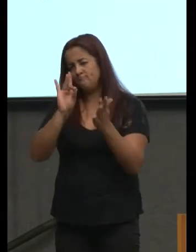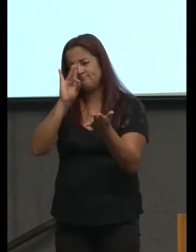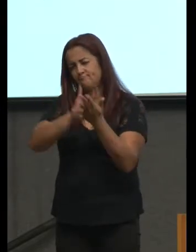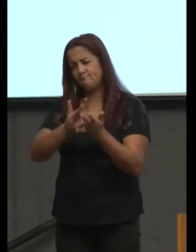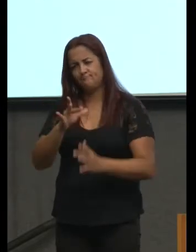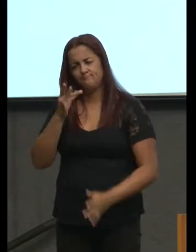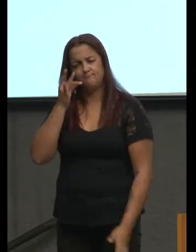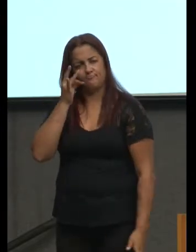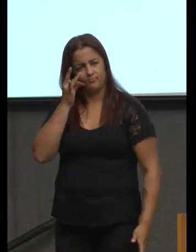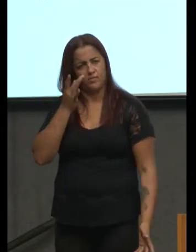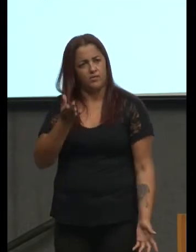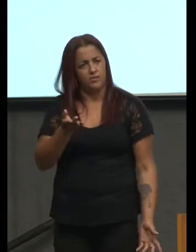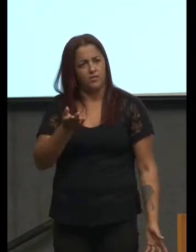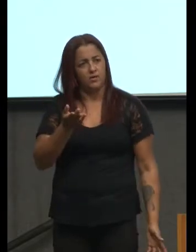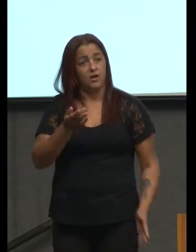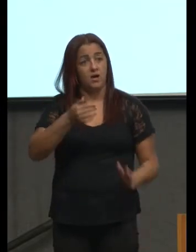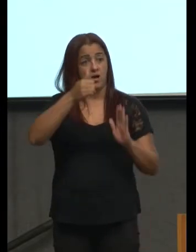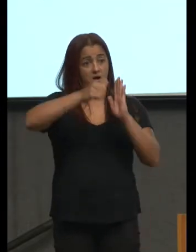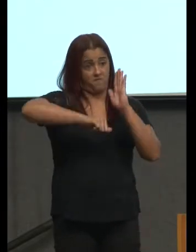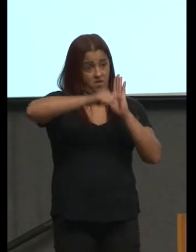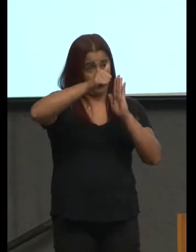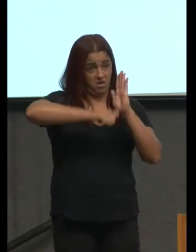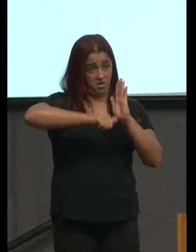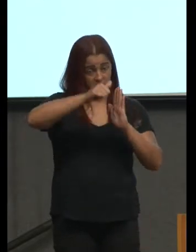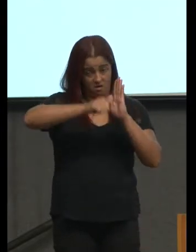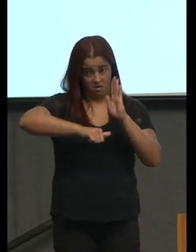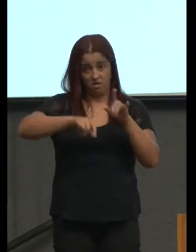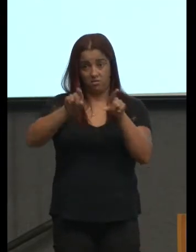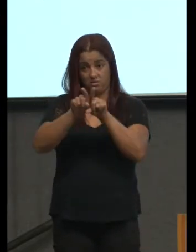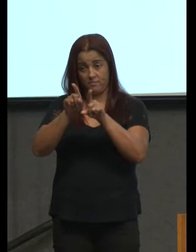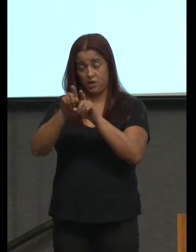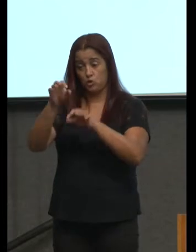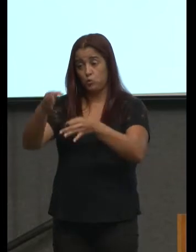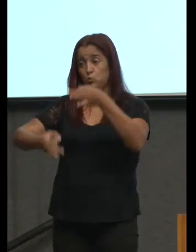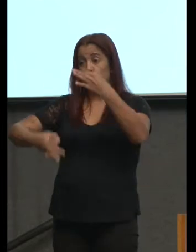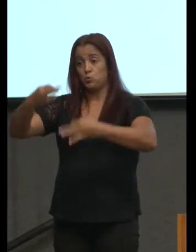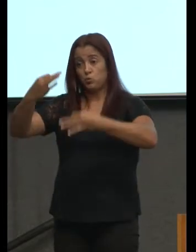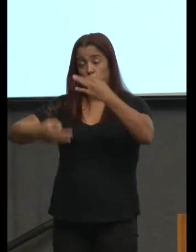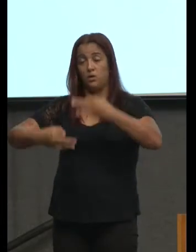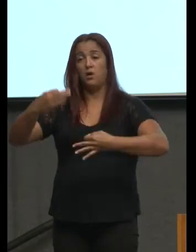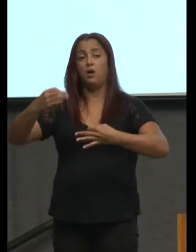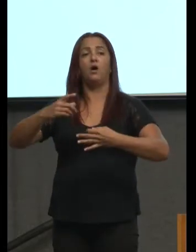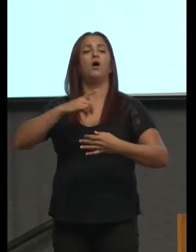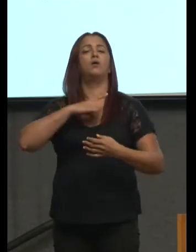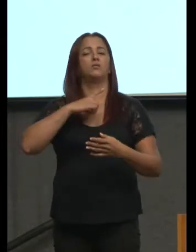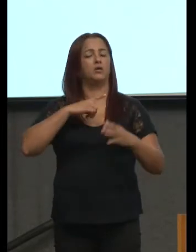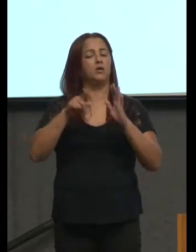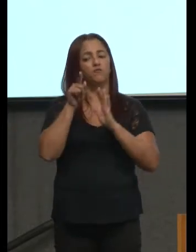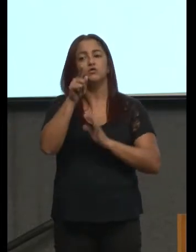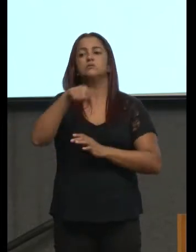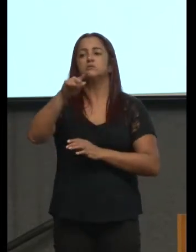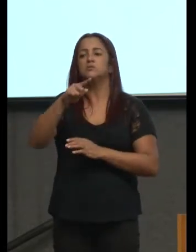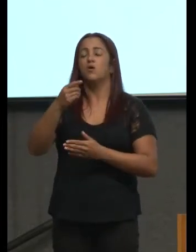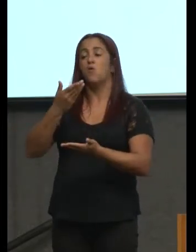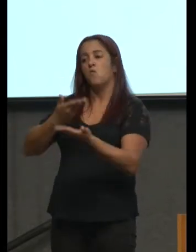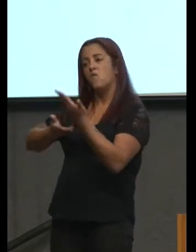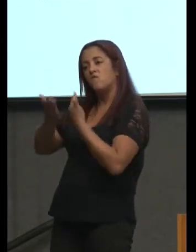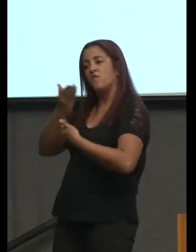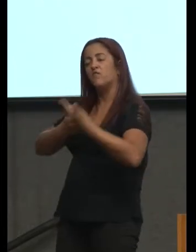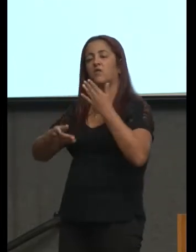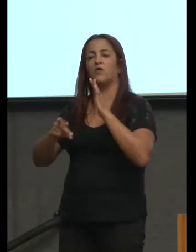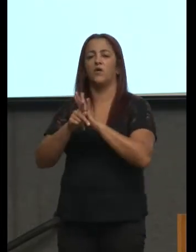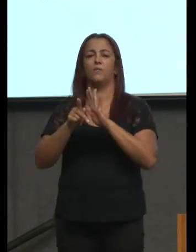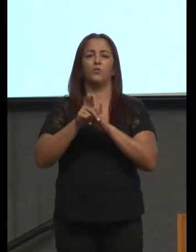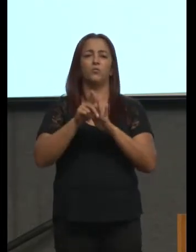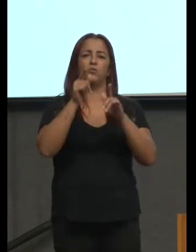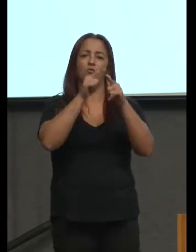avaliar como julgar implica sempre você conviver com as